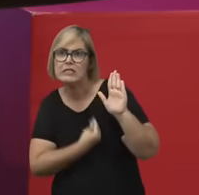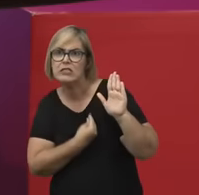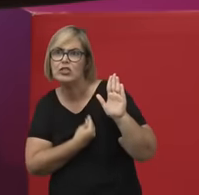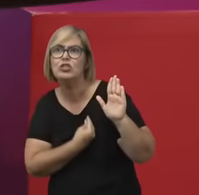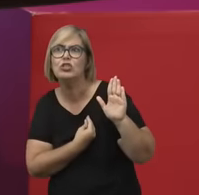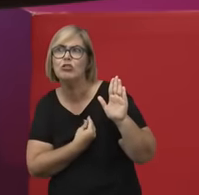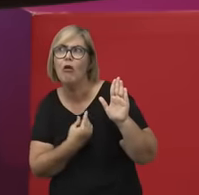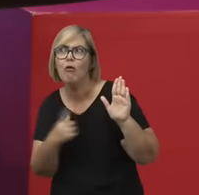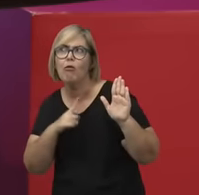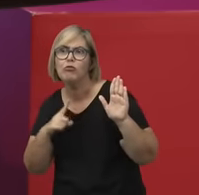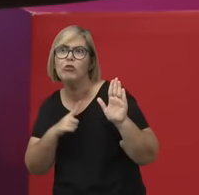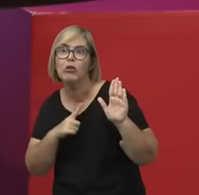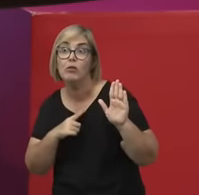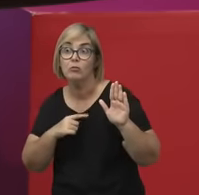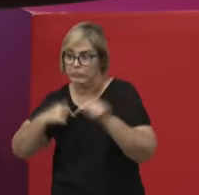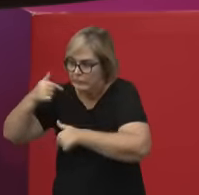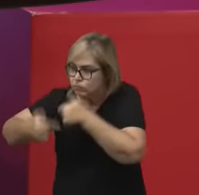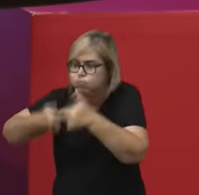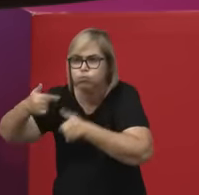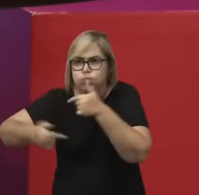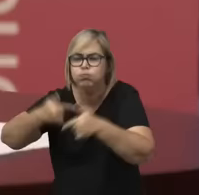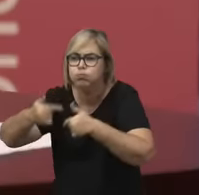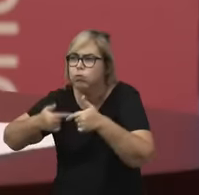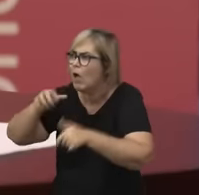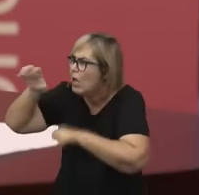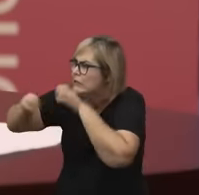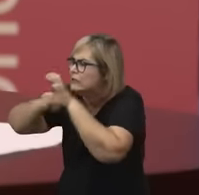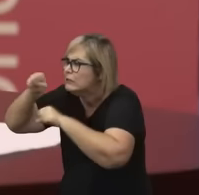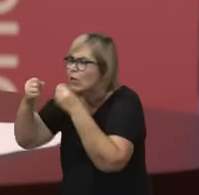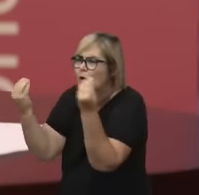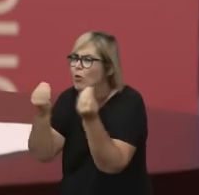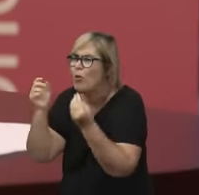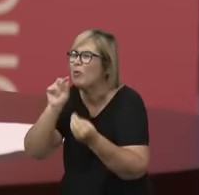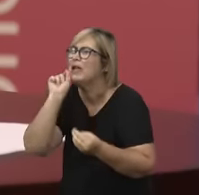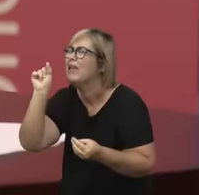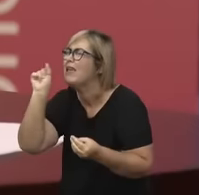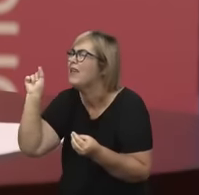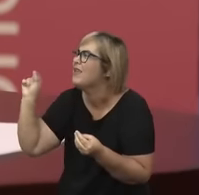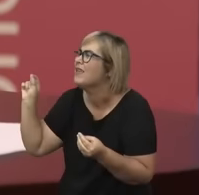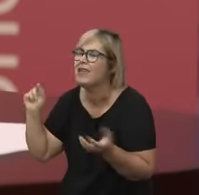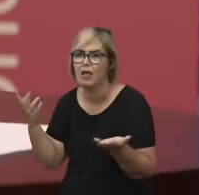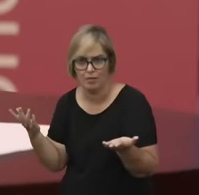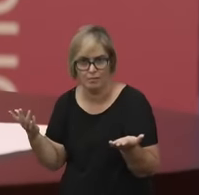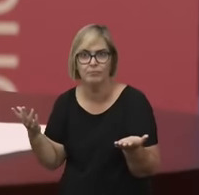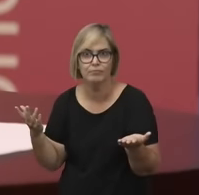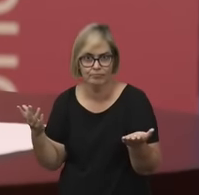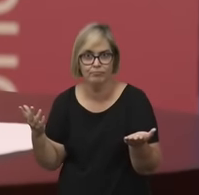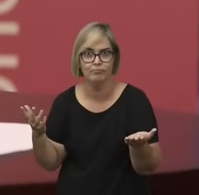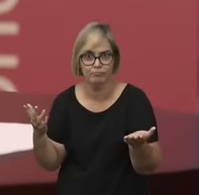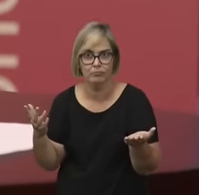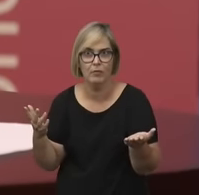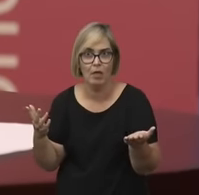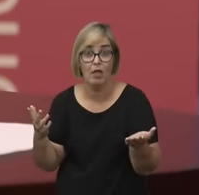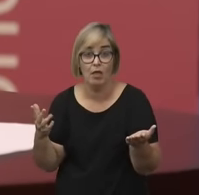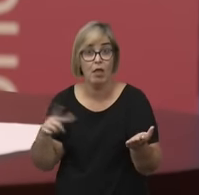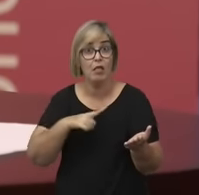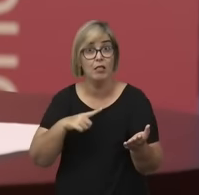que justamente elencam, enumeram quem elas foram, dando, às vezes, curtas